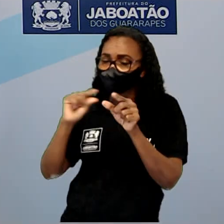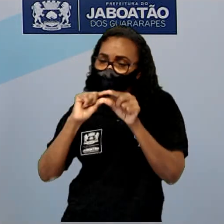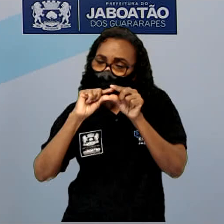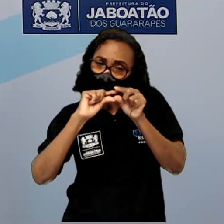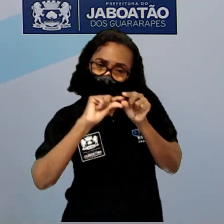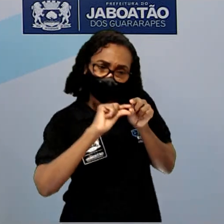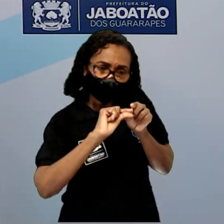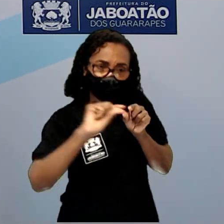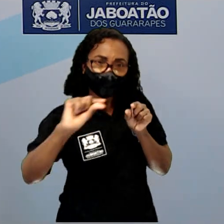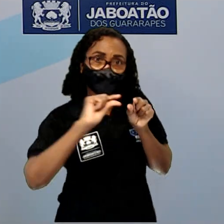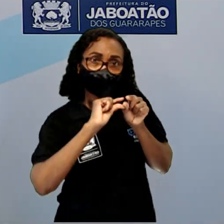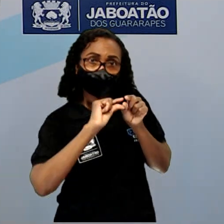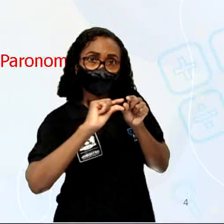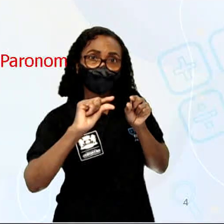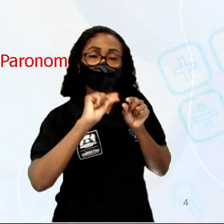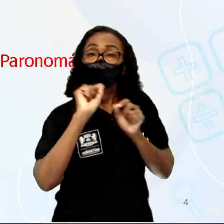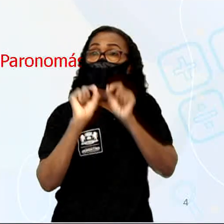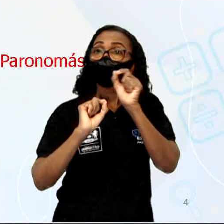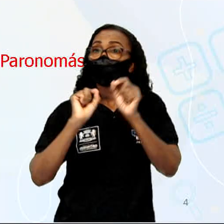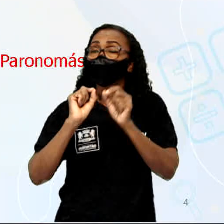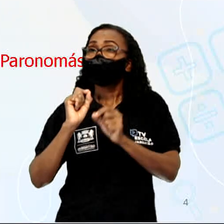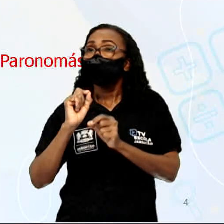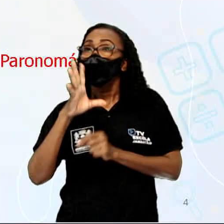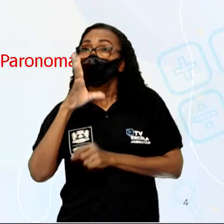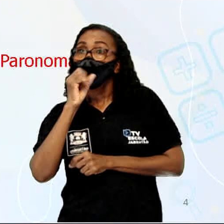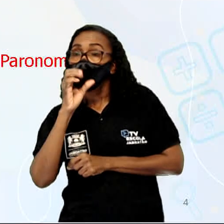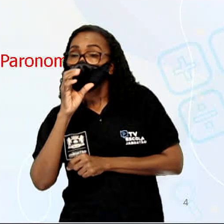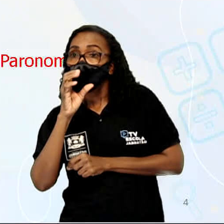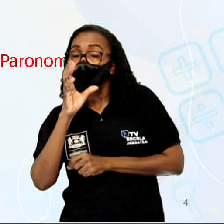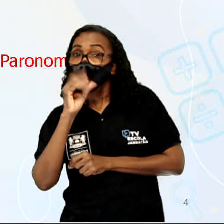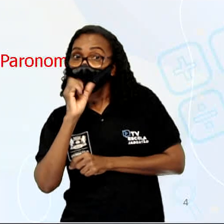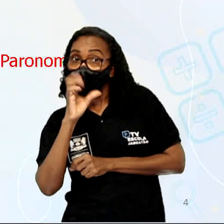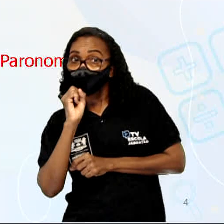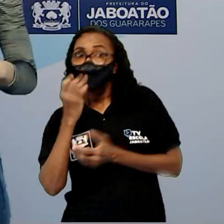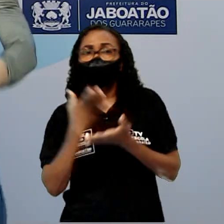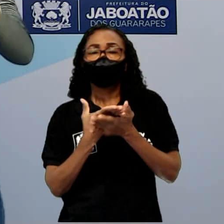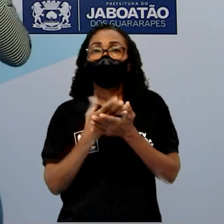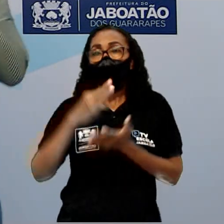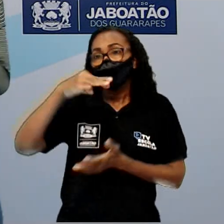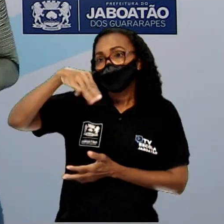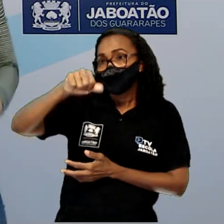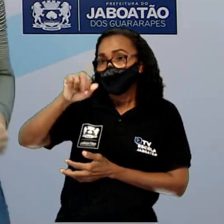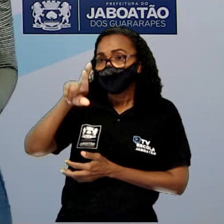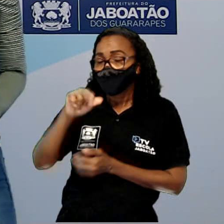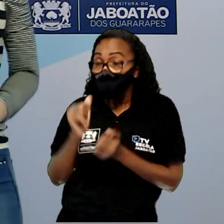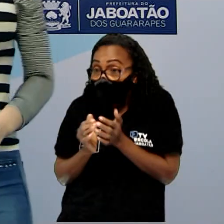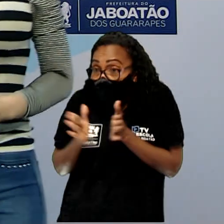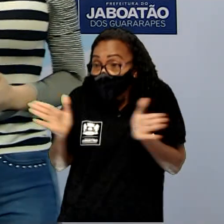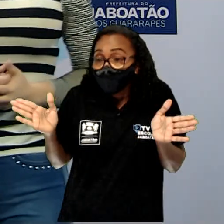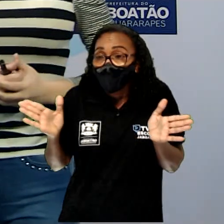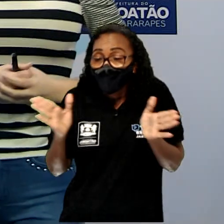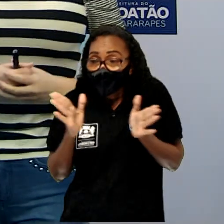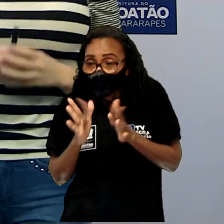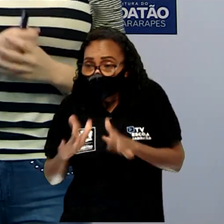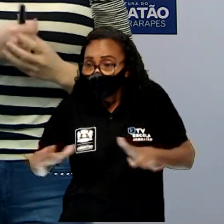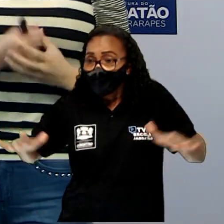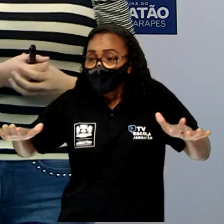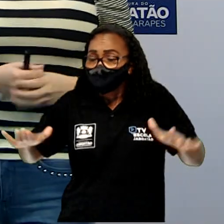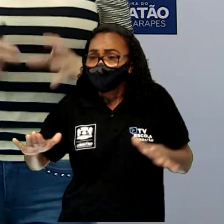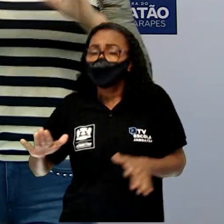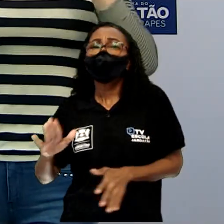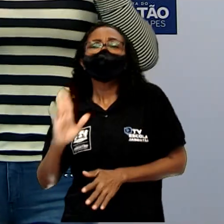laranja. Vejam, eu marquei mar aberto, mar aberto, mar aberto. Vocês notaram que Michelin